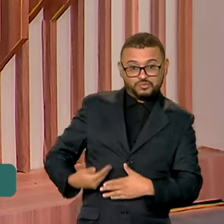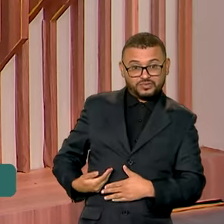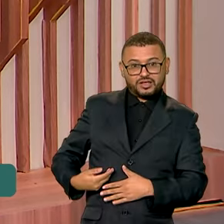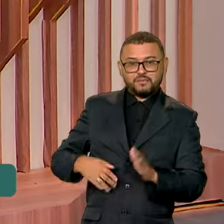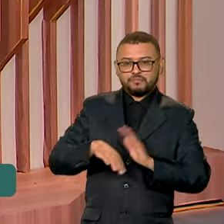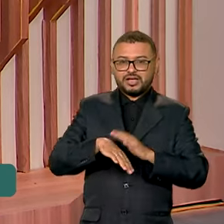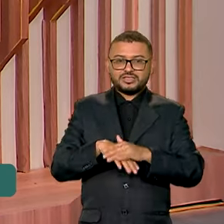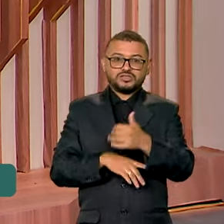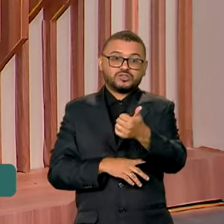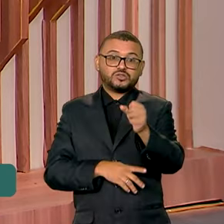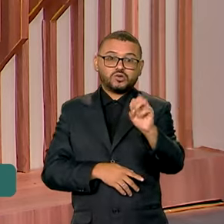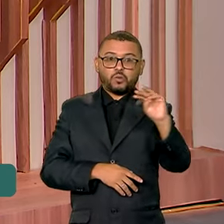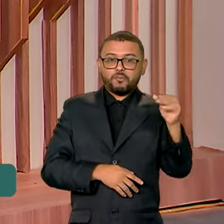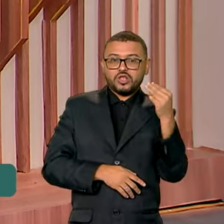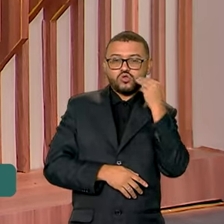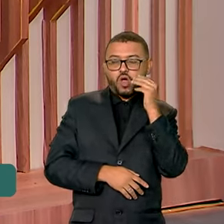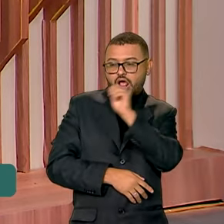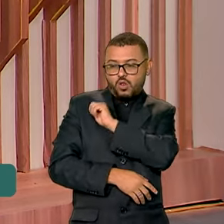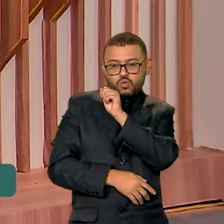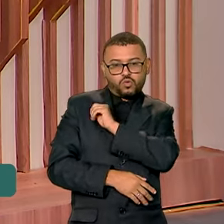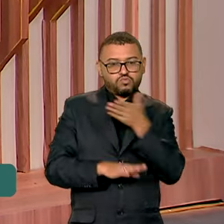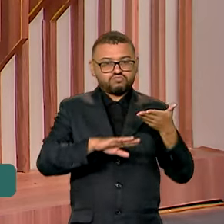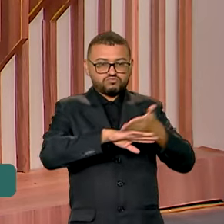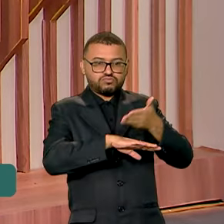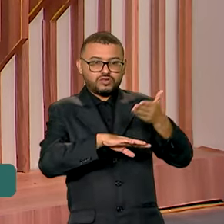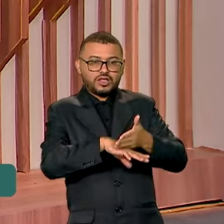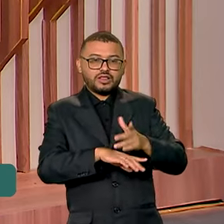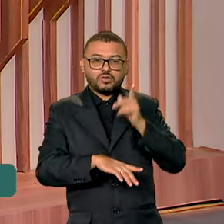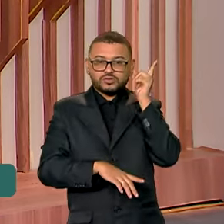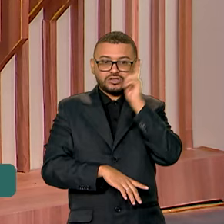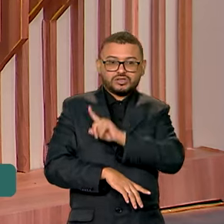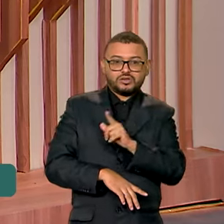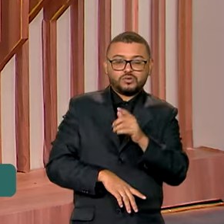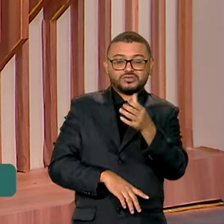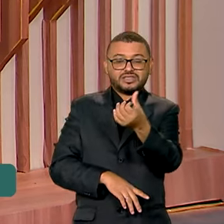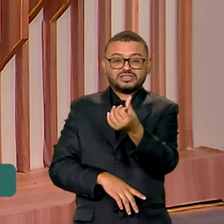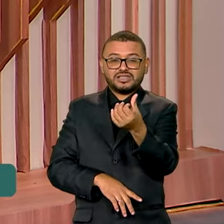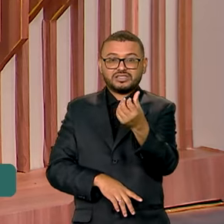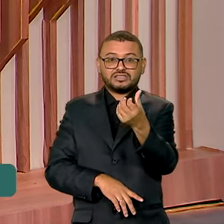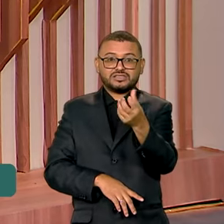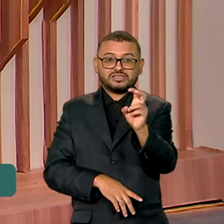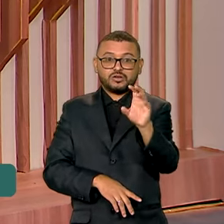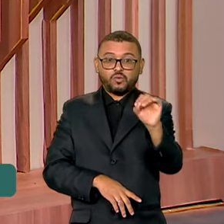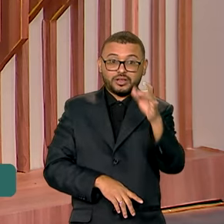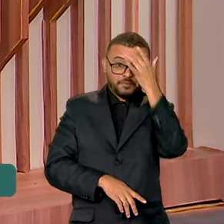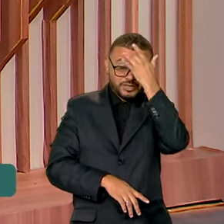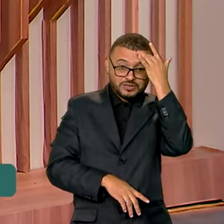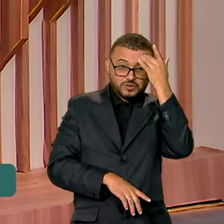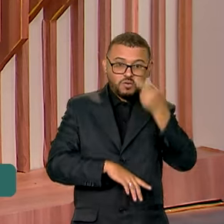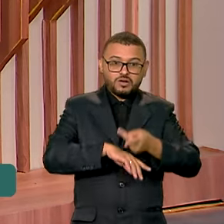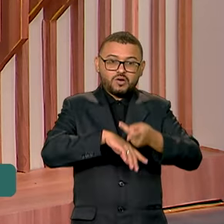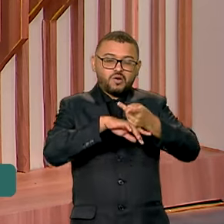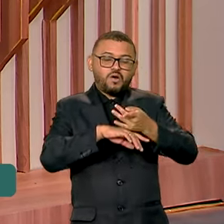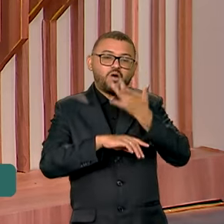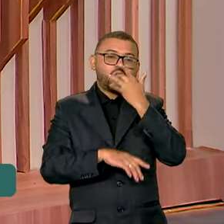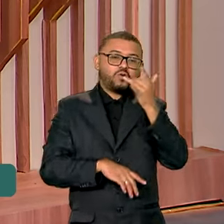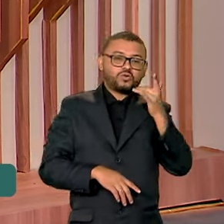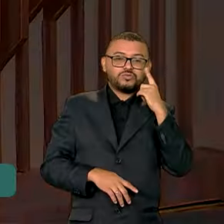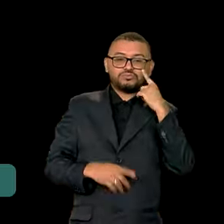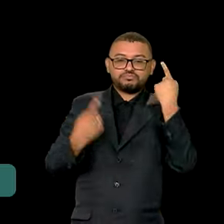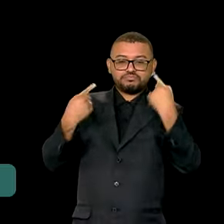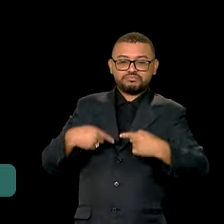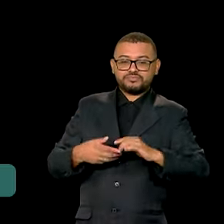Mais de 18 milhões de estudantes participaram. Foram 650 medalhistas de ouro na competição.